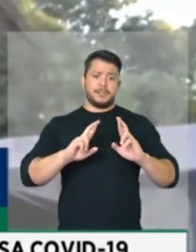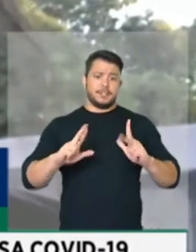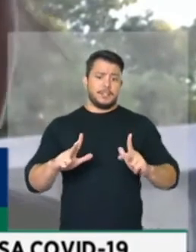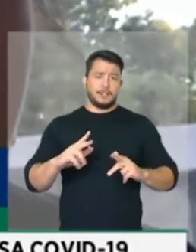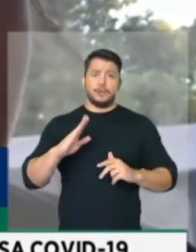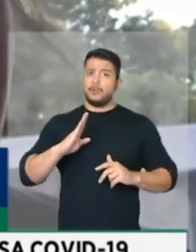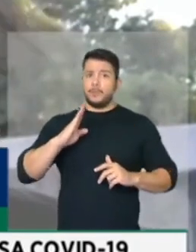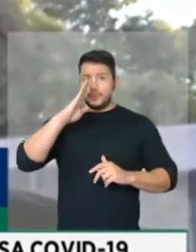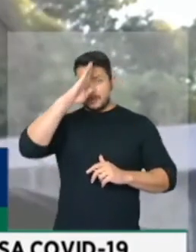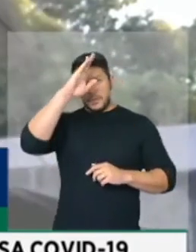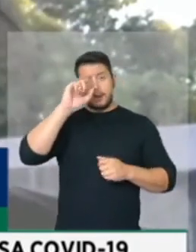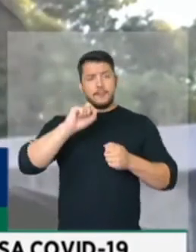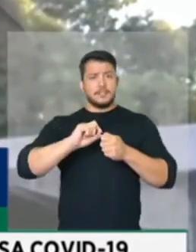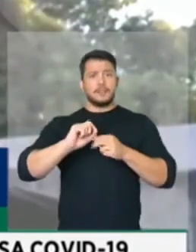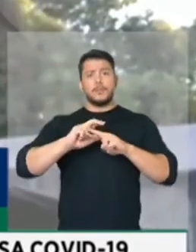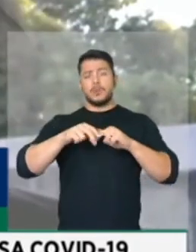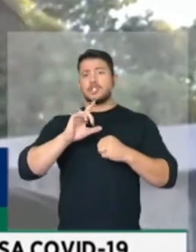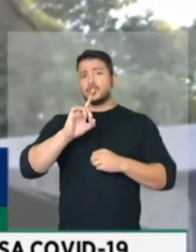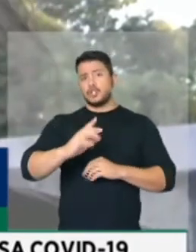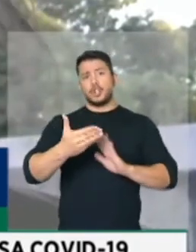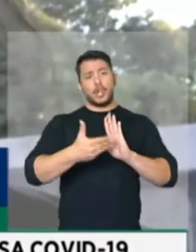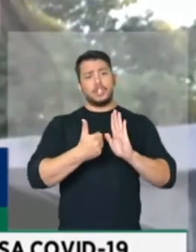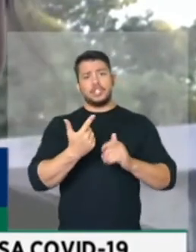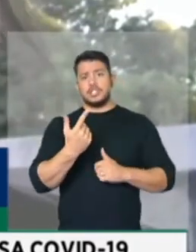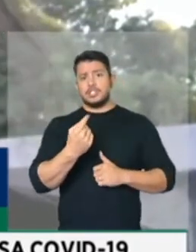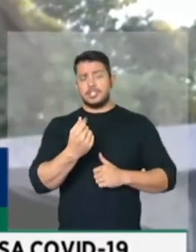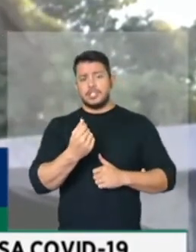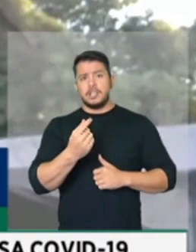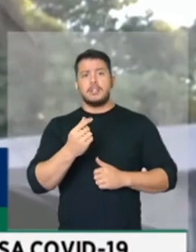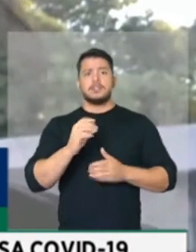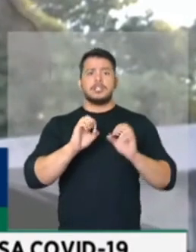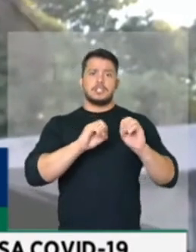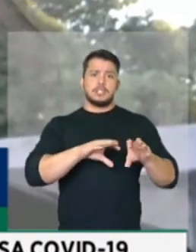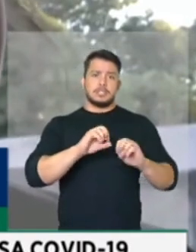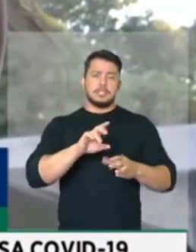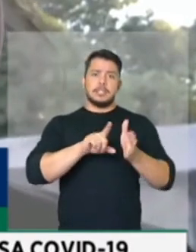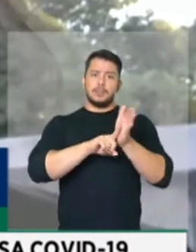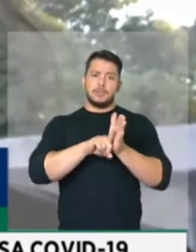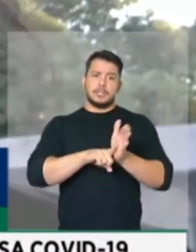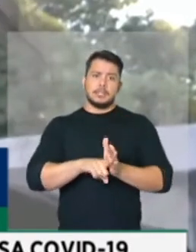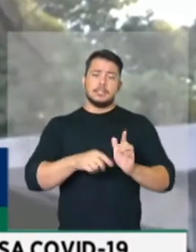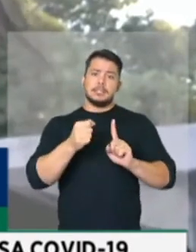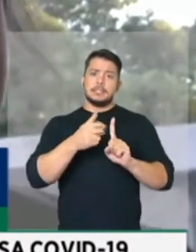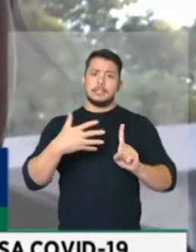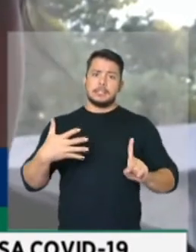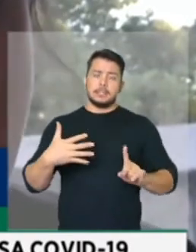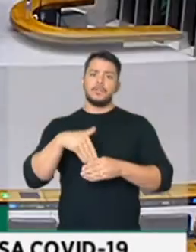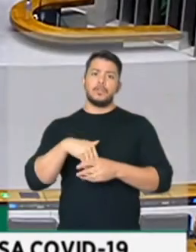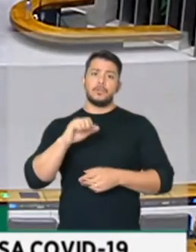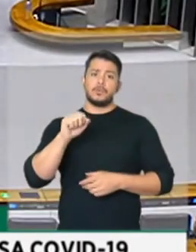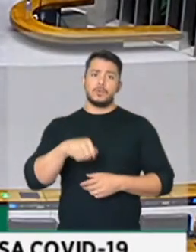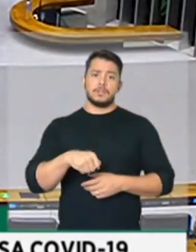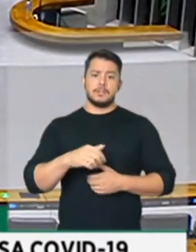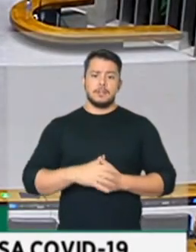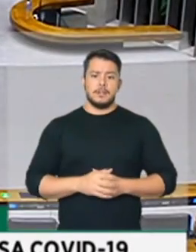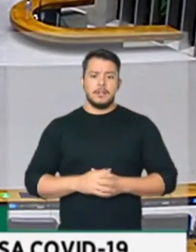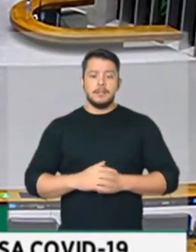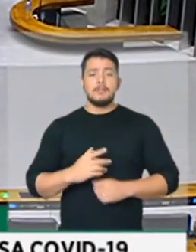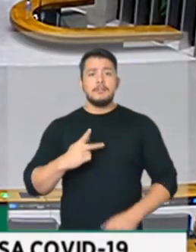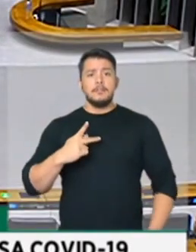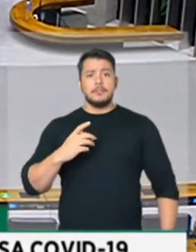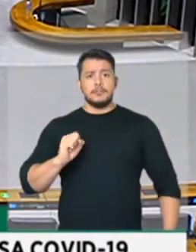em pesquisa e extensão e, portanto, negando também a ciência. O pessoal é contrário à urgência, presidente. PSL.